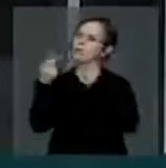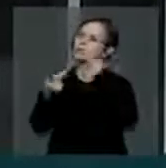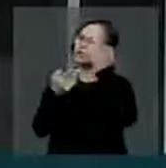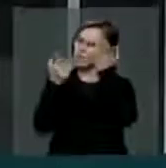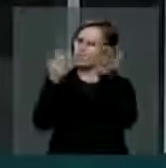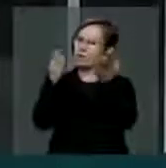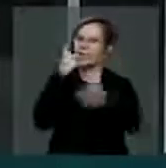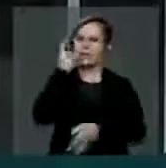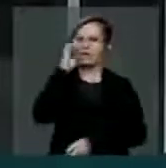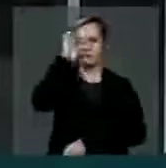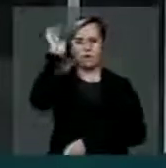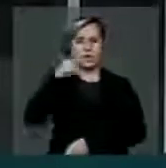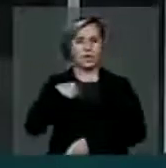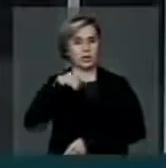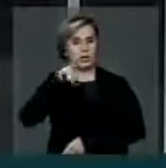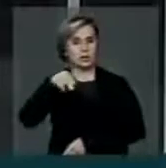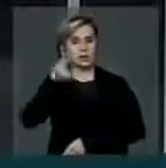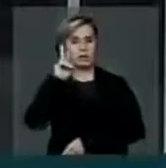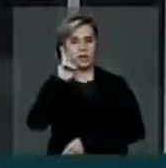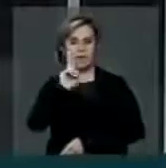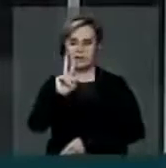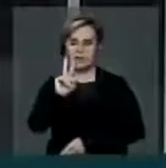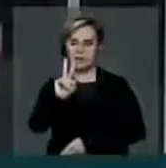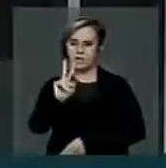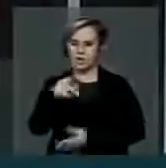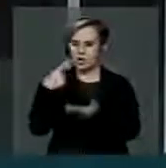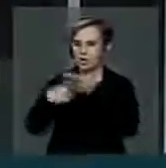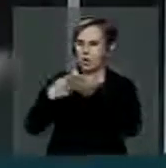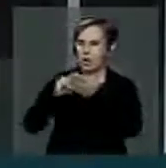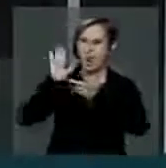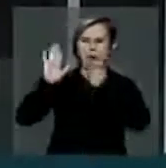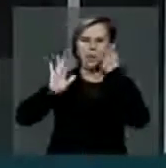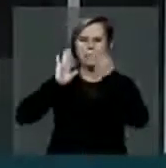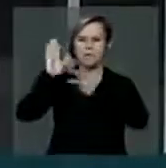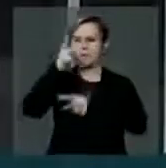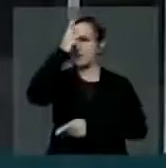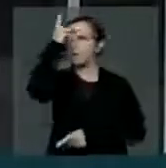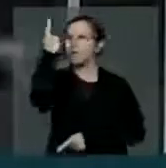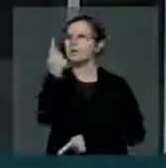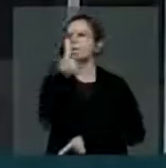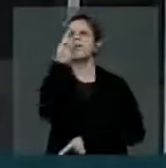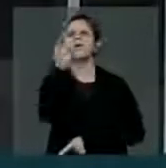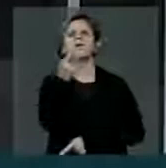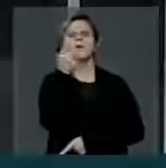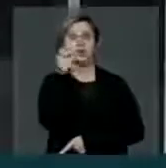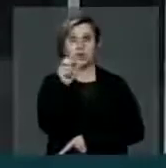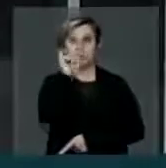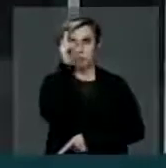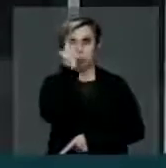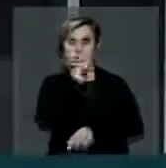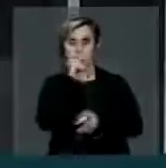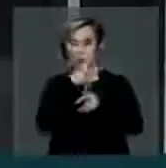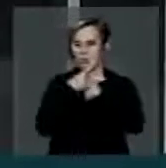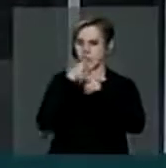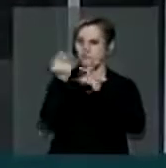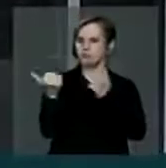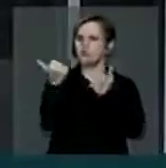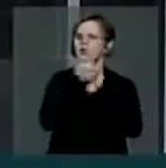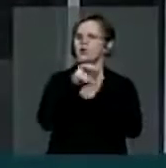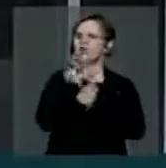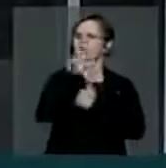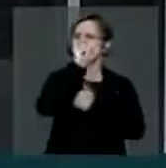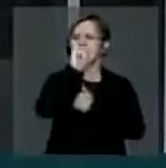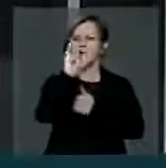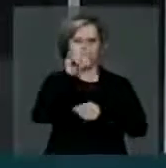que eu nunca vi numa campanha eleitoral um candidato dizendo que, se for eleito, vai colocar o